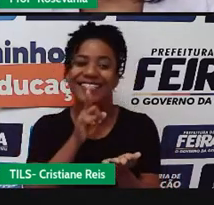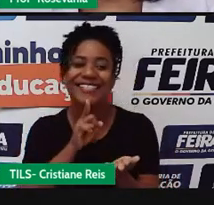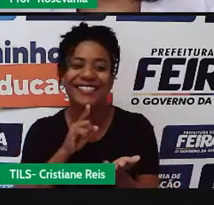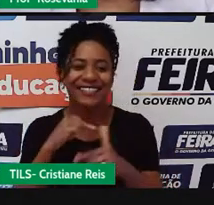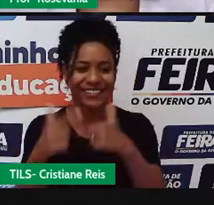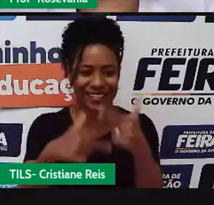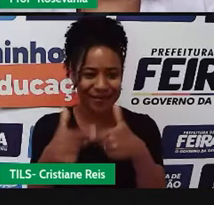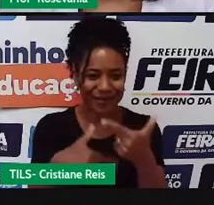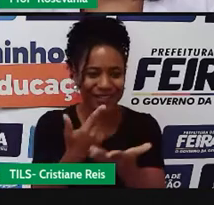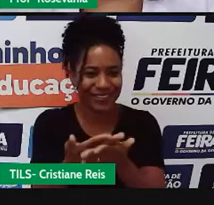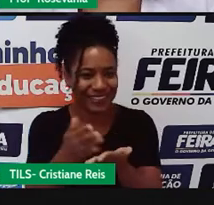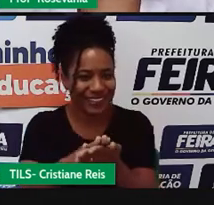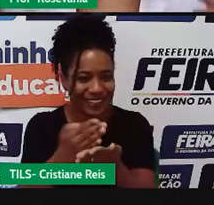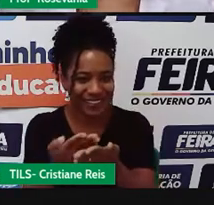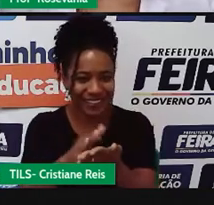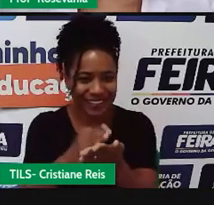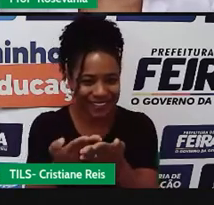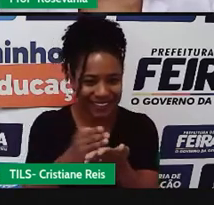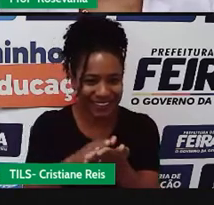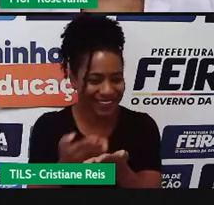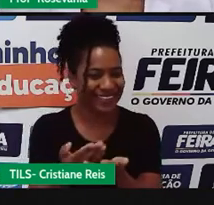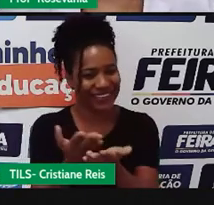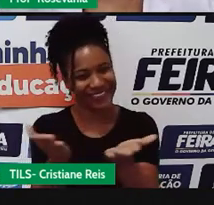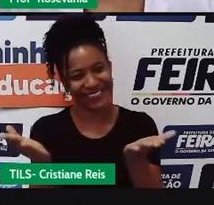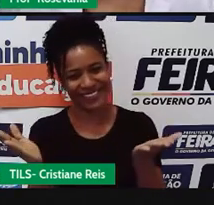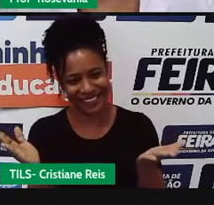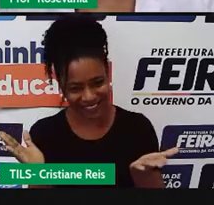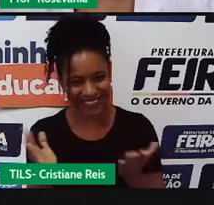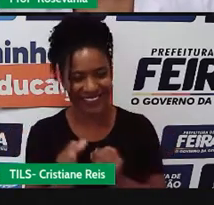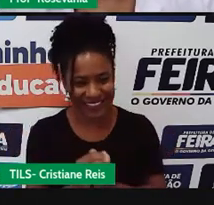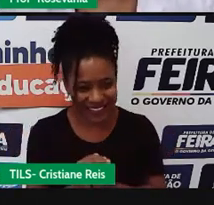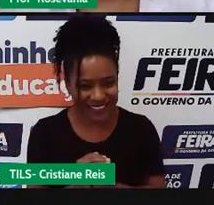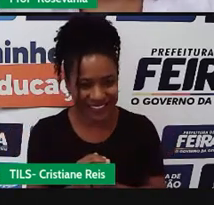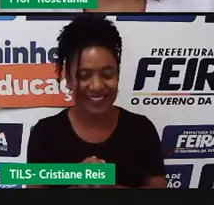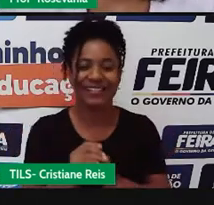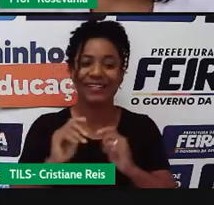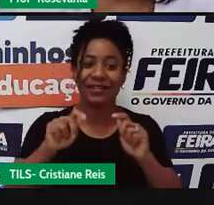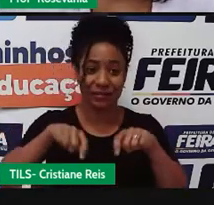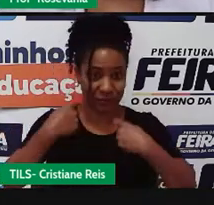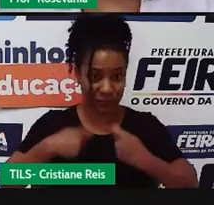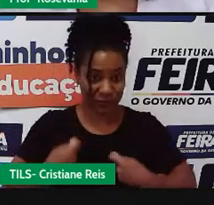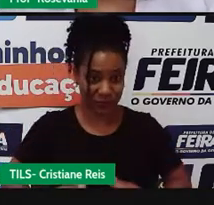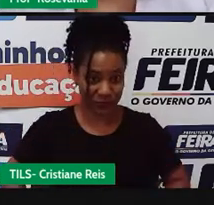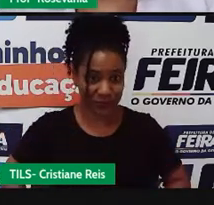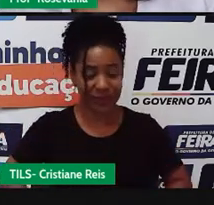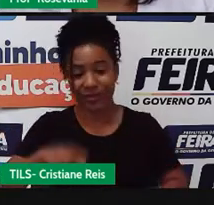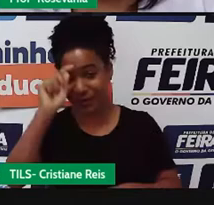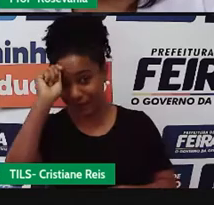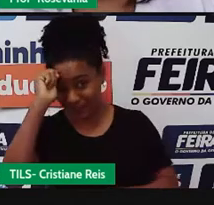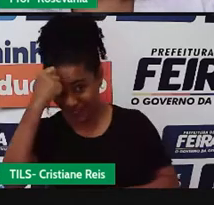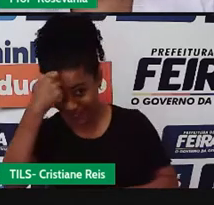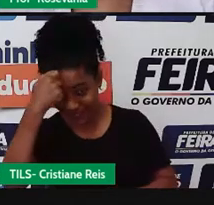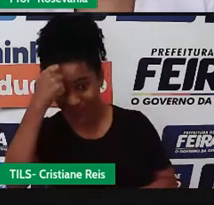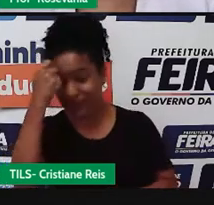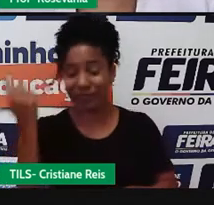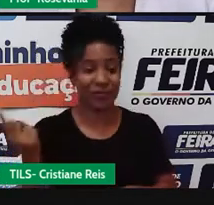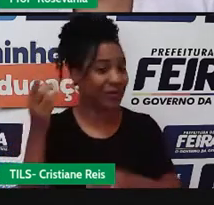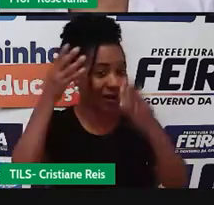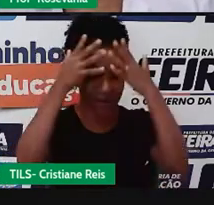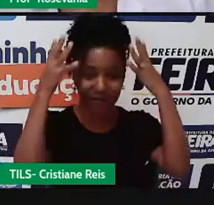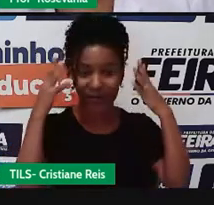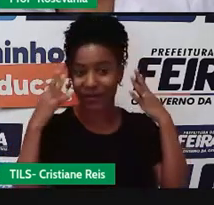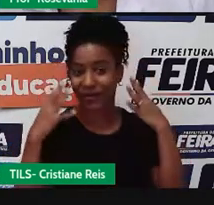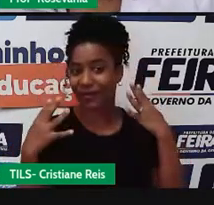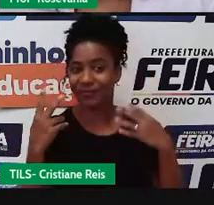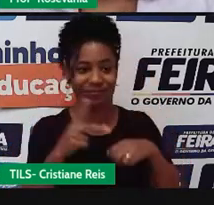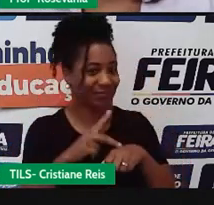trabalho legal para os alunos. E, de qualquer forma, me autodescrevendo, eu sou negra, tenho os cabelos negros, estou trazendo